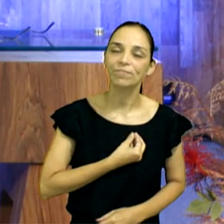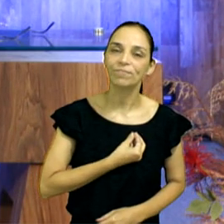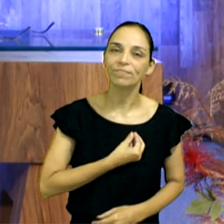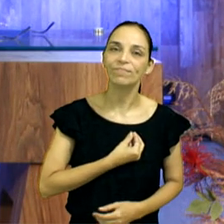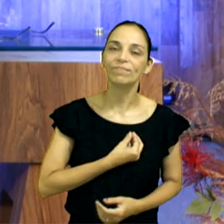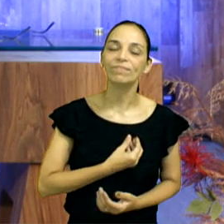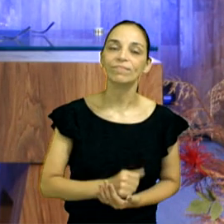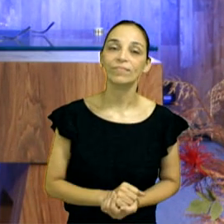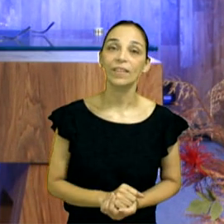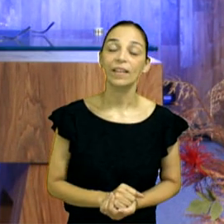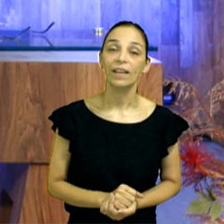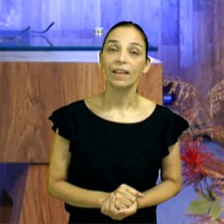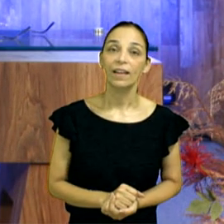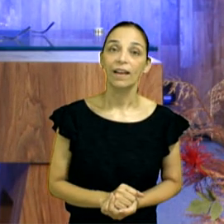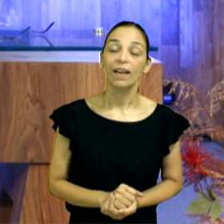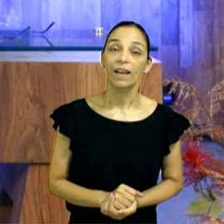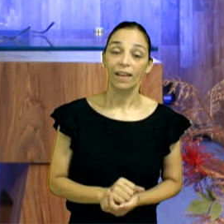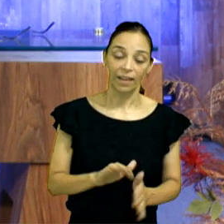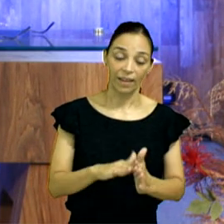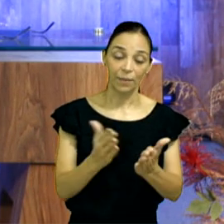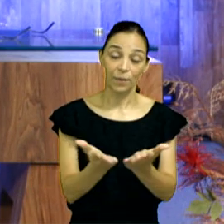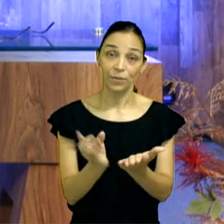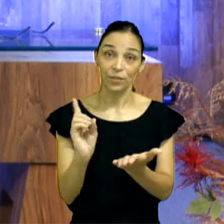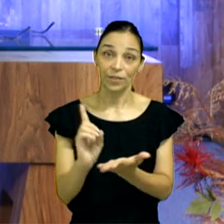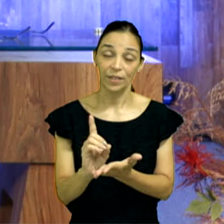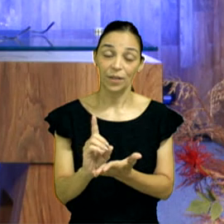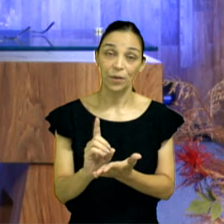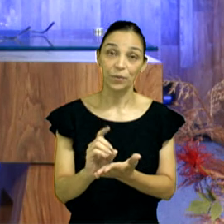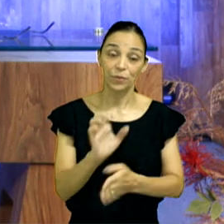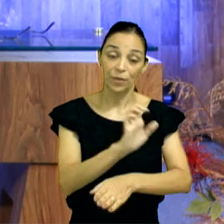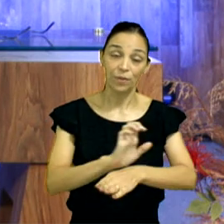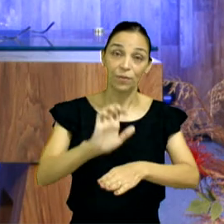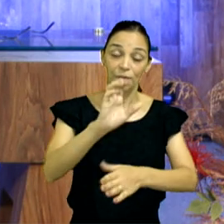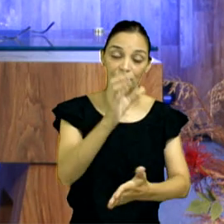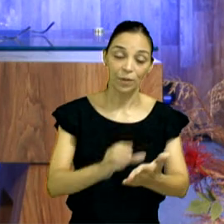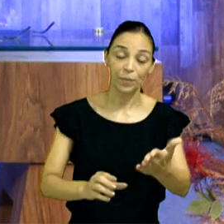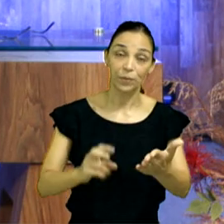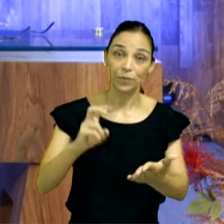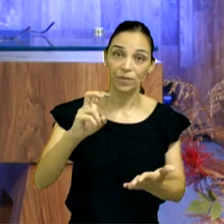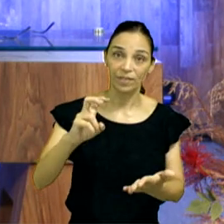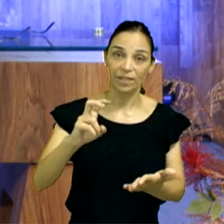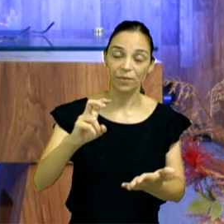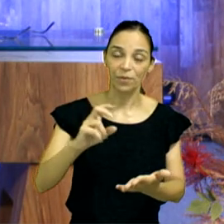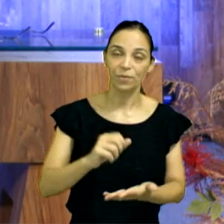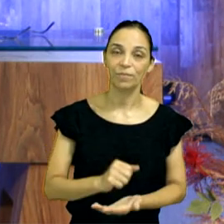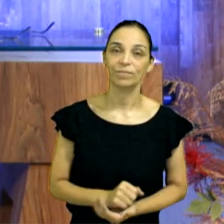orarmos, está lá em Efésios, Novo Testamento, no capítulo 5. Vamos lá?